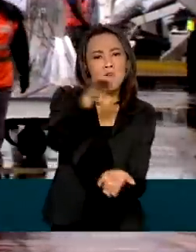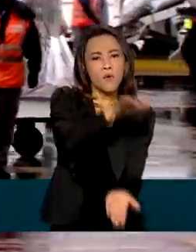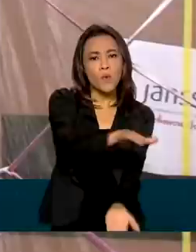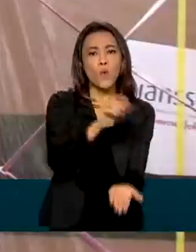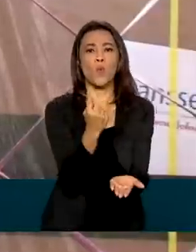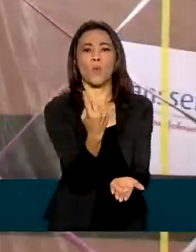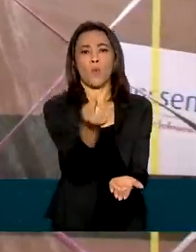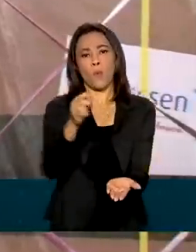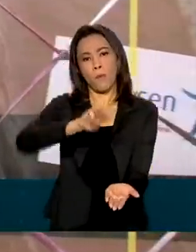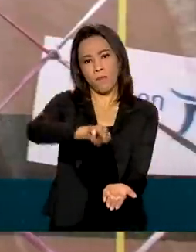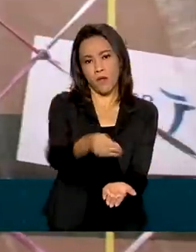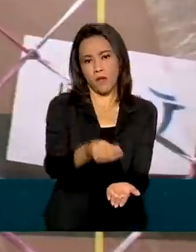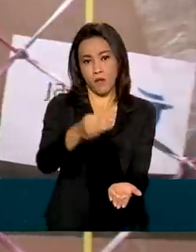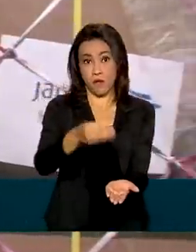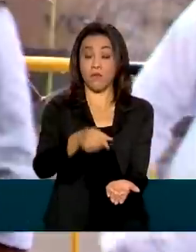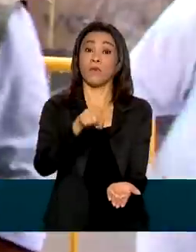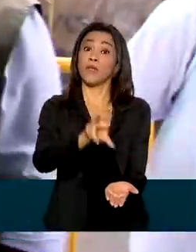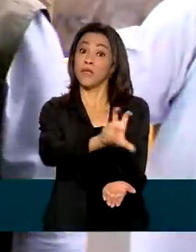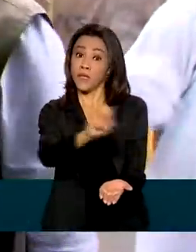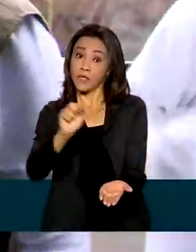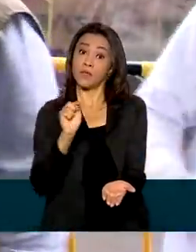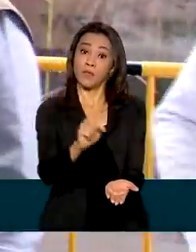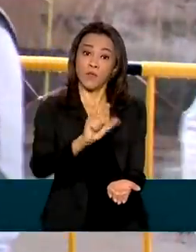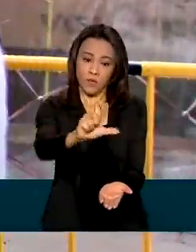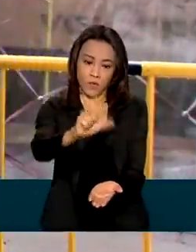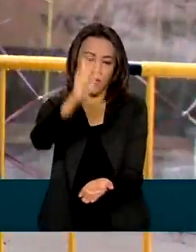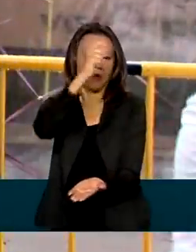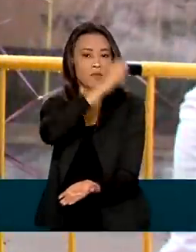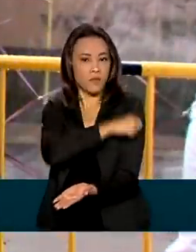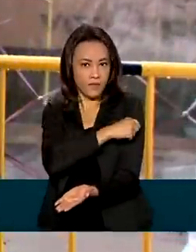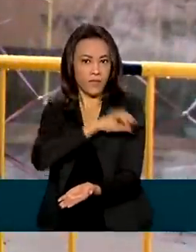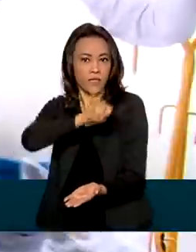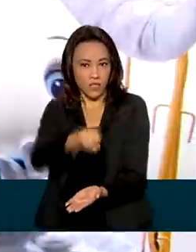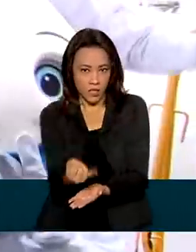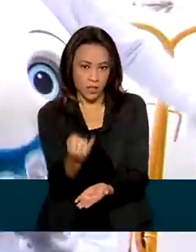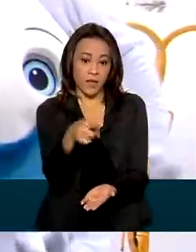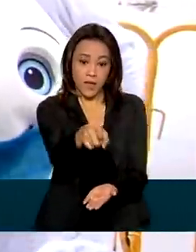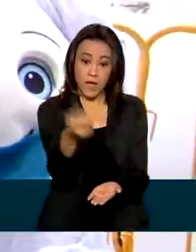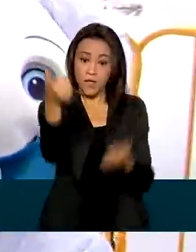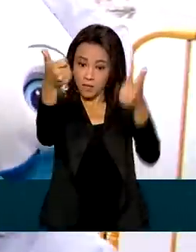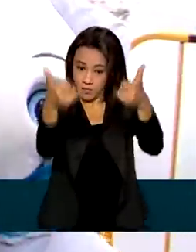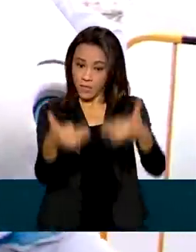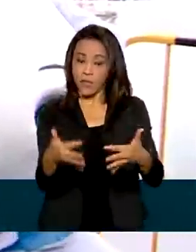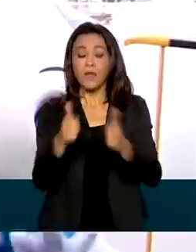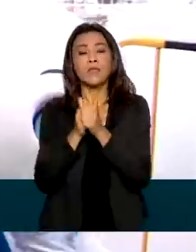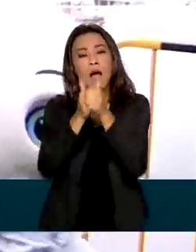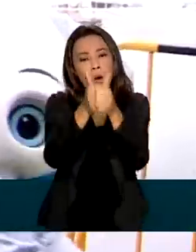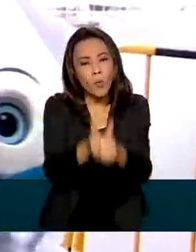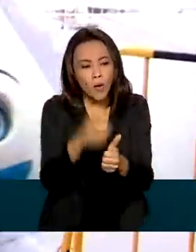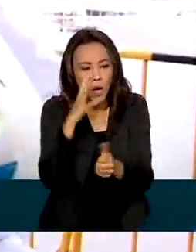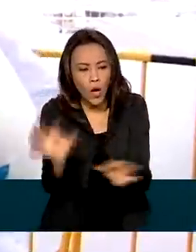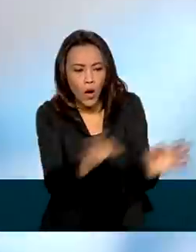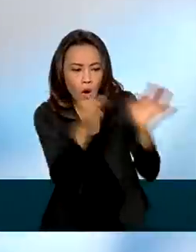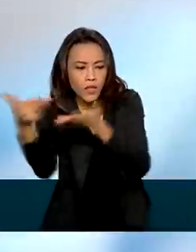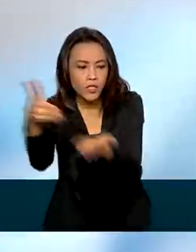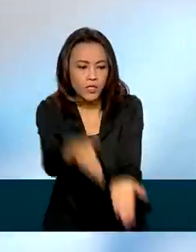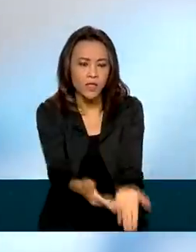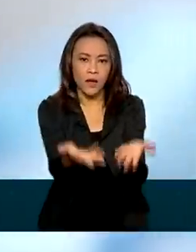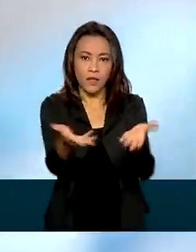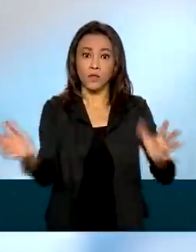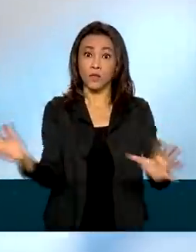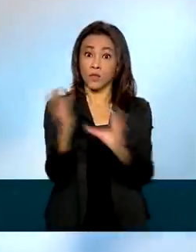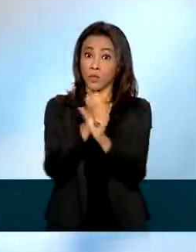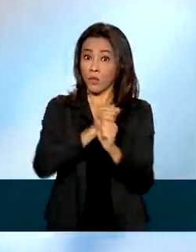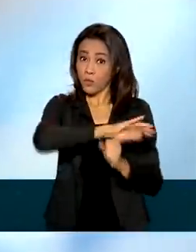e meio de doses da vacina Janssen. O ministro da Saúde, Marcelo Queiroga, acompanhou a chegada dos imunizantes. No